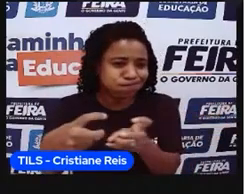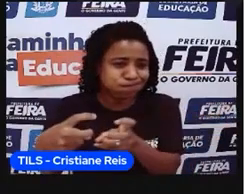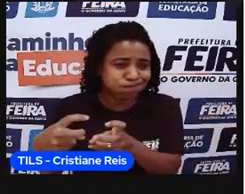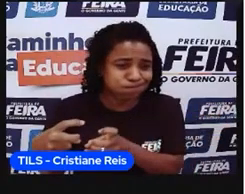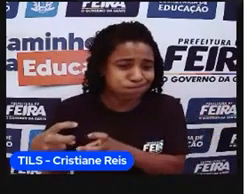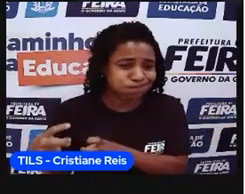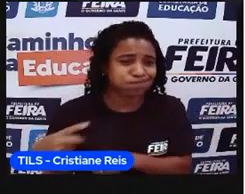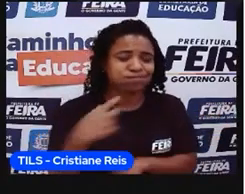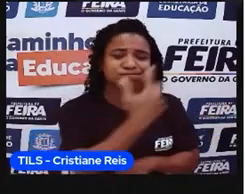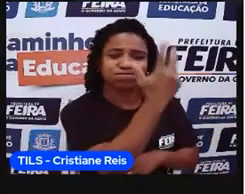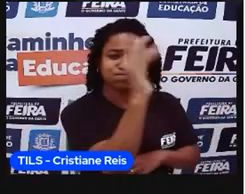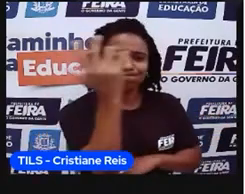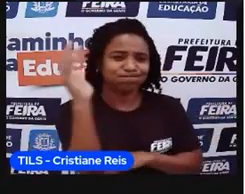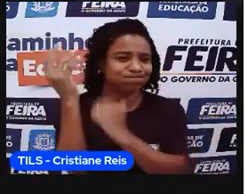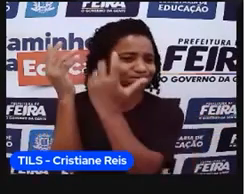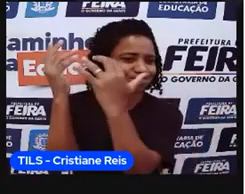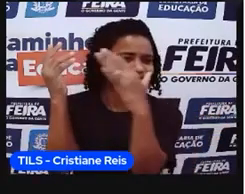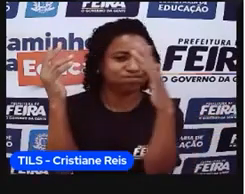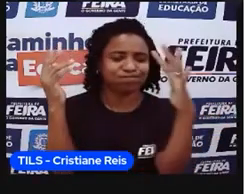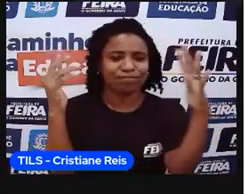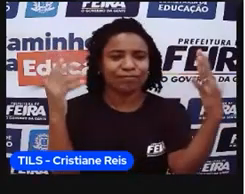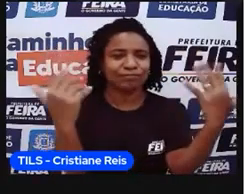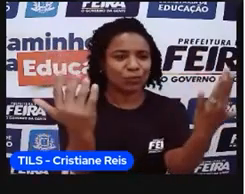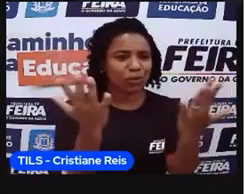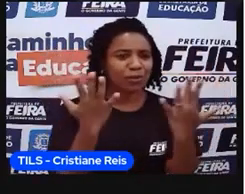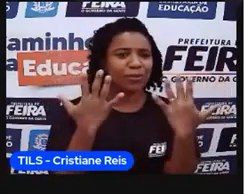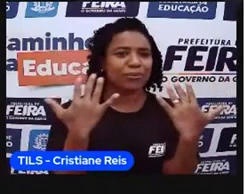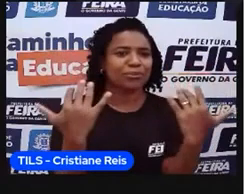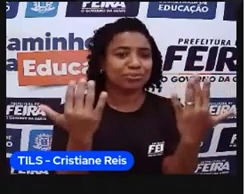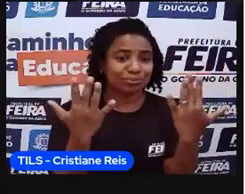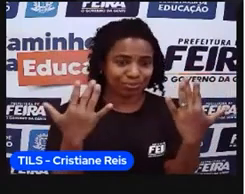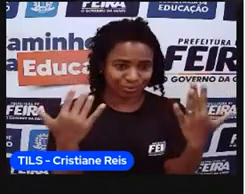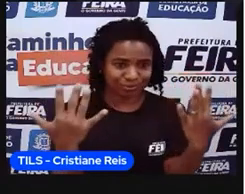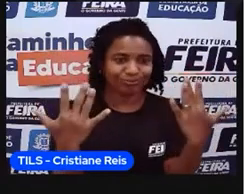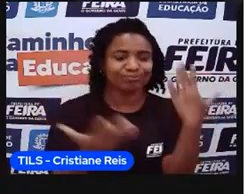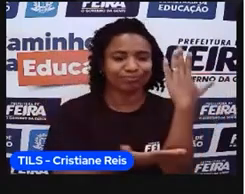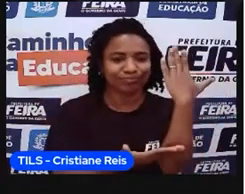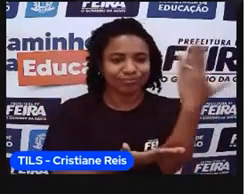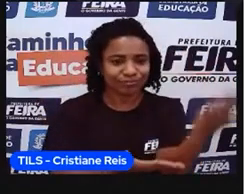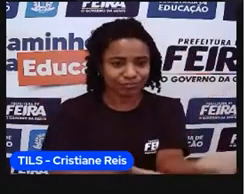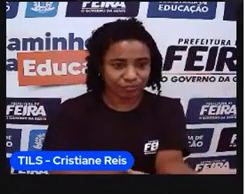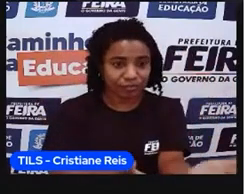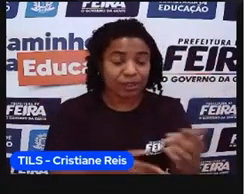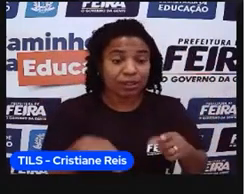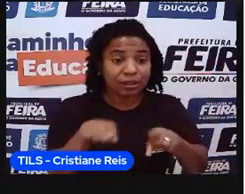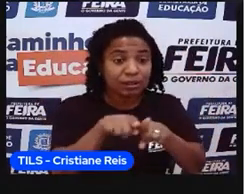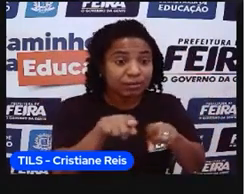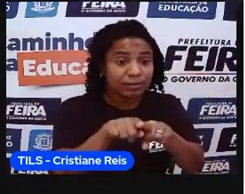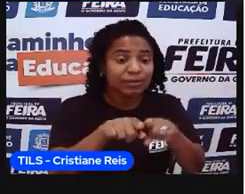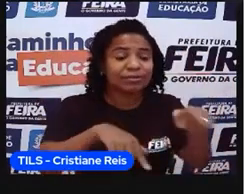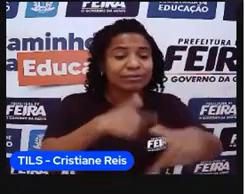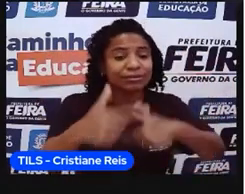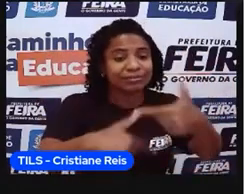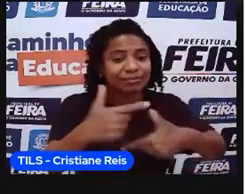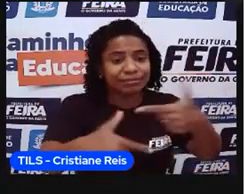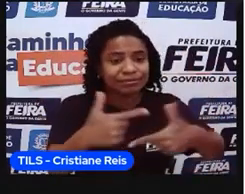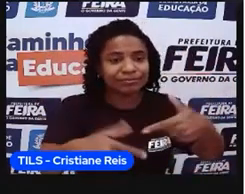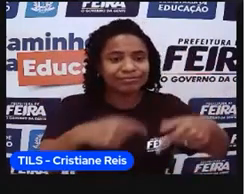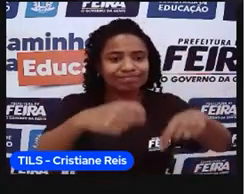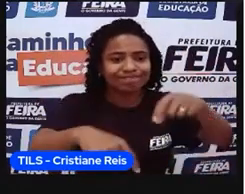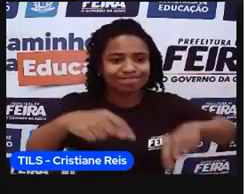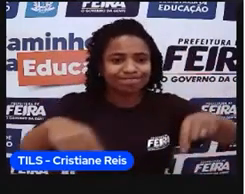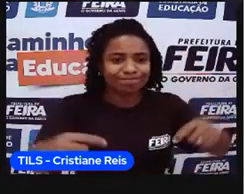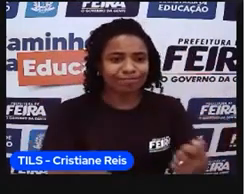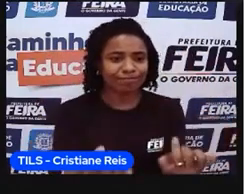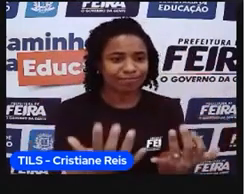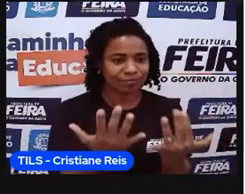devastação da Mata Atlântica. Outro processo que ajudou também isso foi a atividade da cana-de-açúcar, que ocorreu, né, no